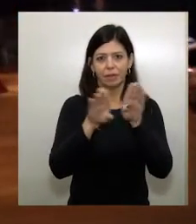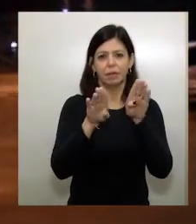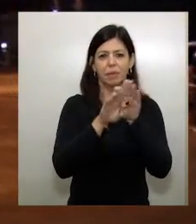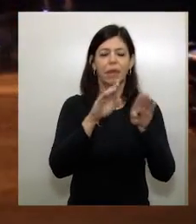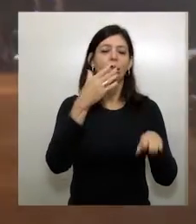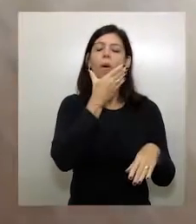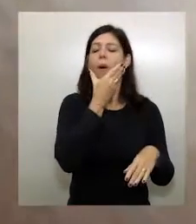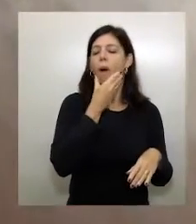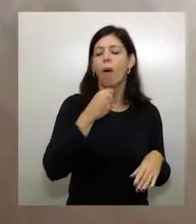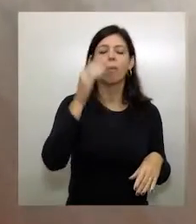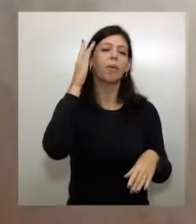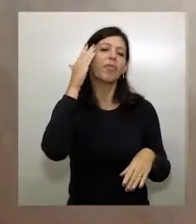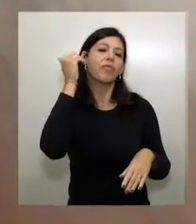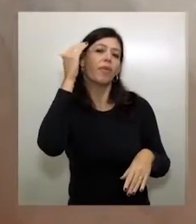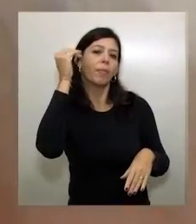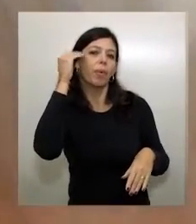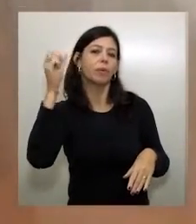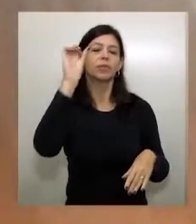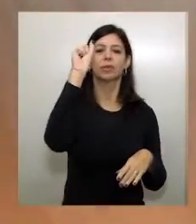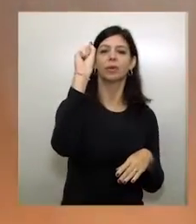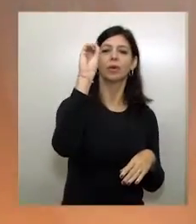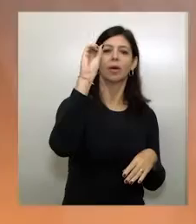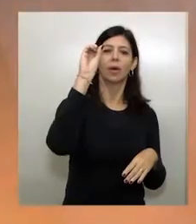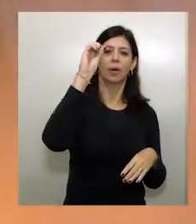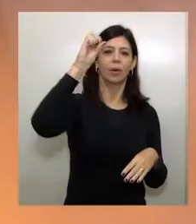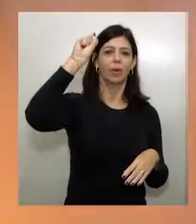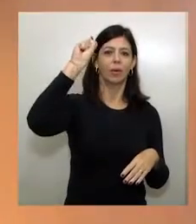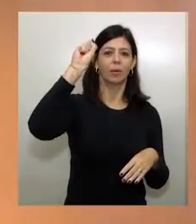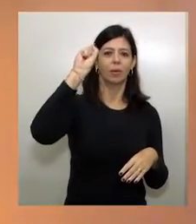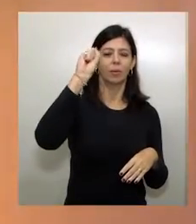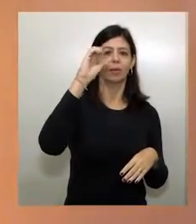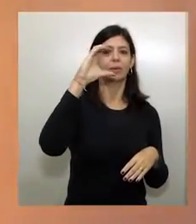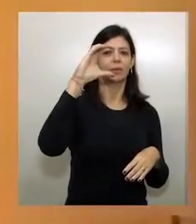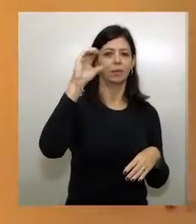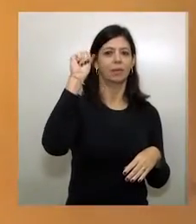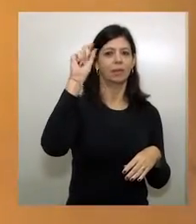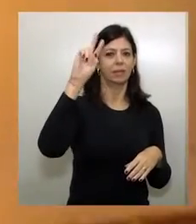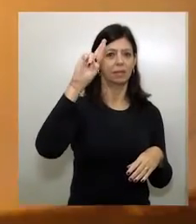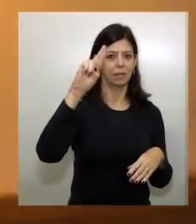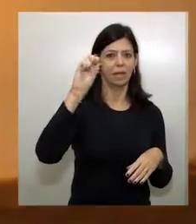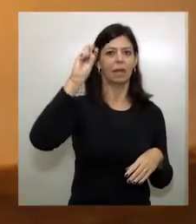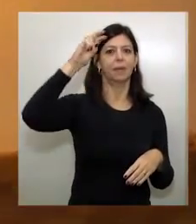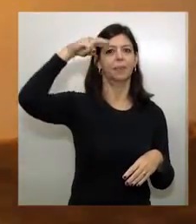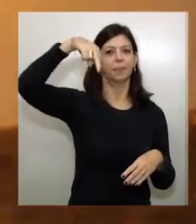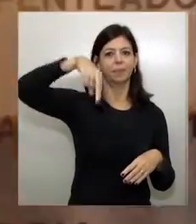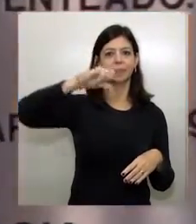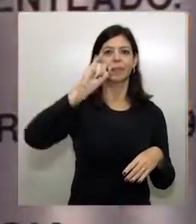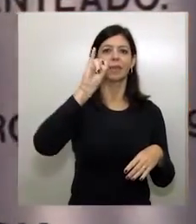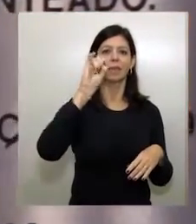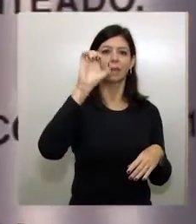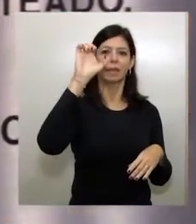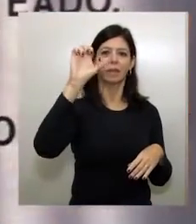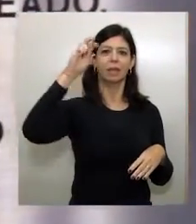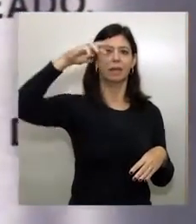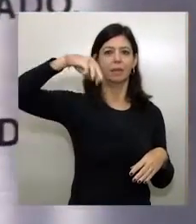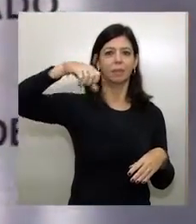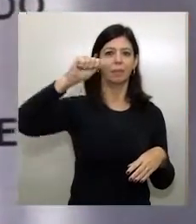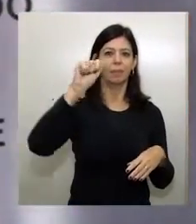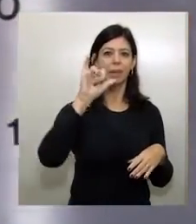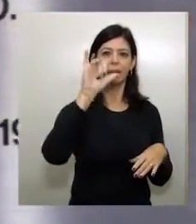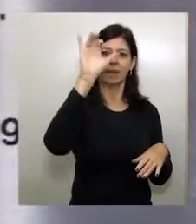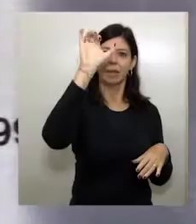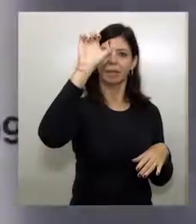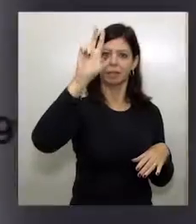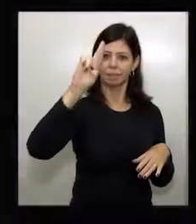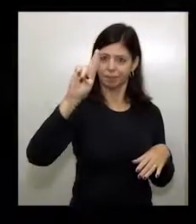Paulo Russo. Suas curvas ousadas não deixam dúvidas. Estamos diante de uma obra assinada por Oscar